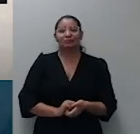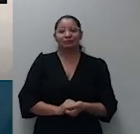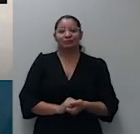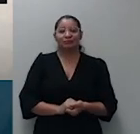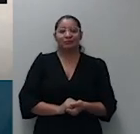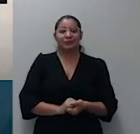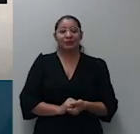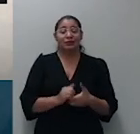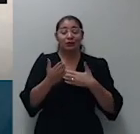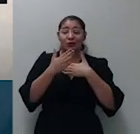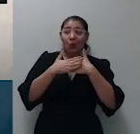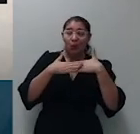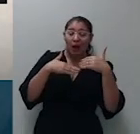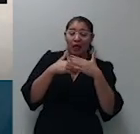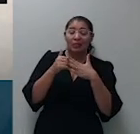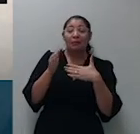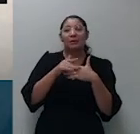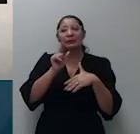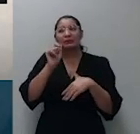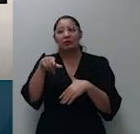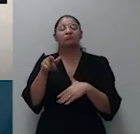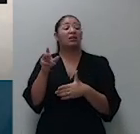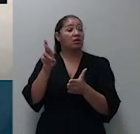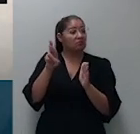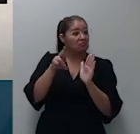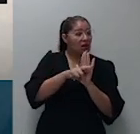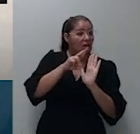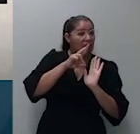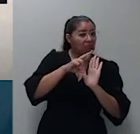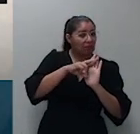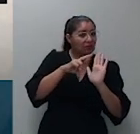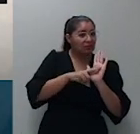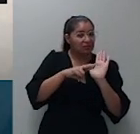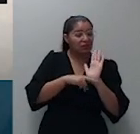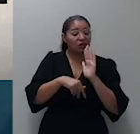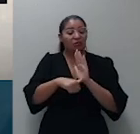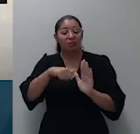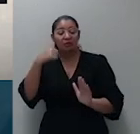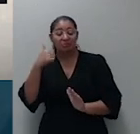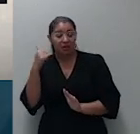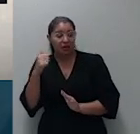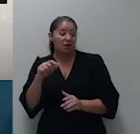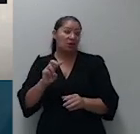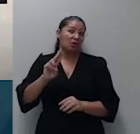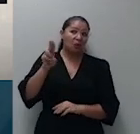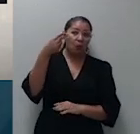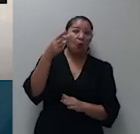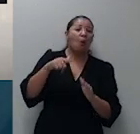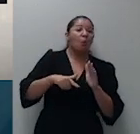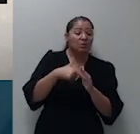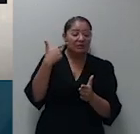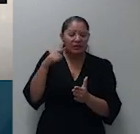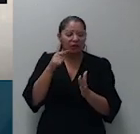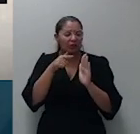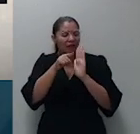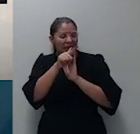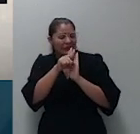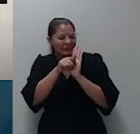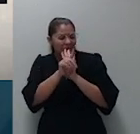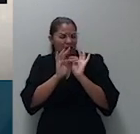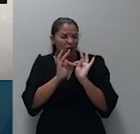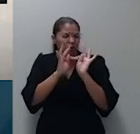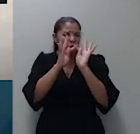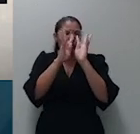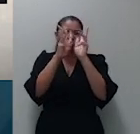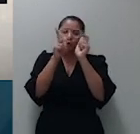em razão até por causa disso, mas em qualquer forma, tanto o primeiro grau quanto o segundo grau, examinaram todas as teses sustentadas